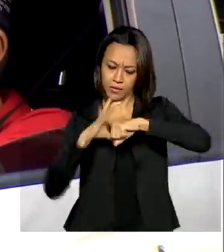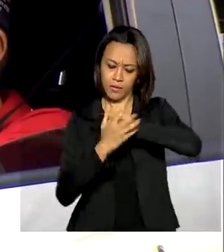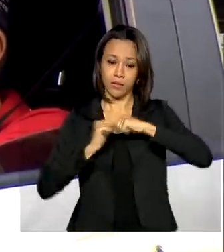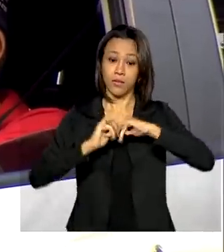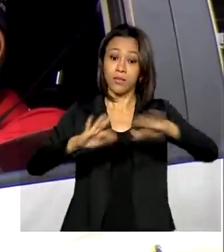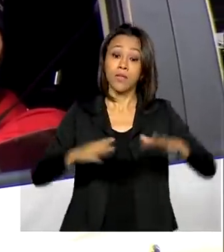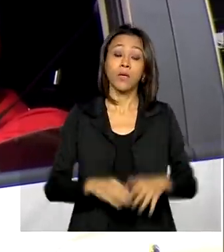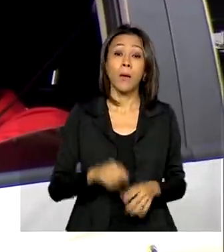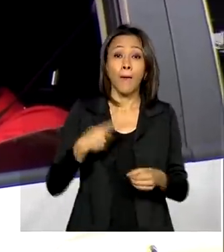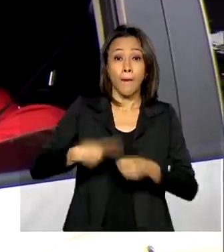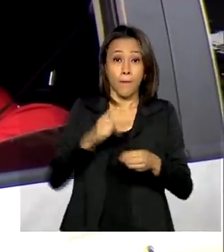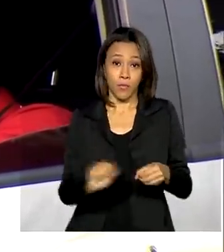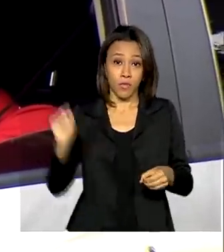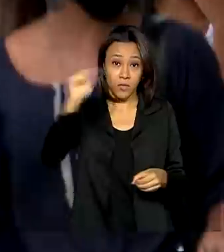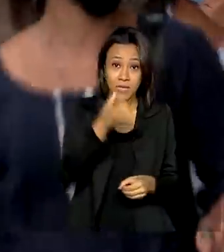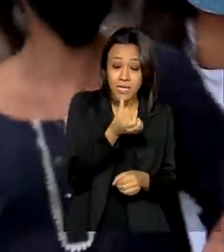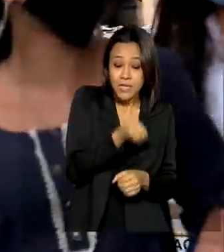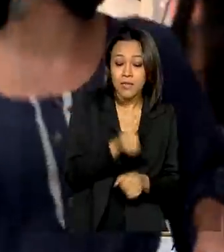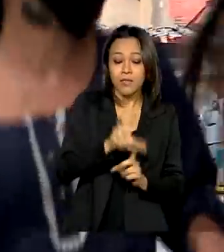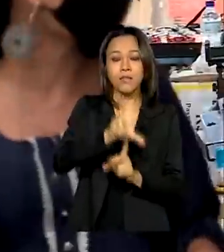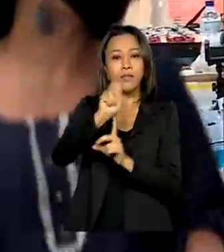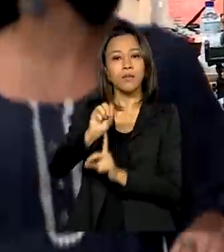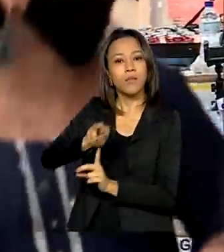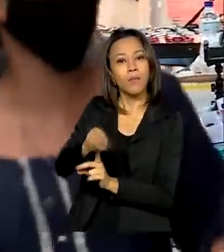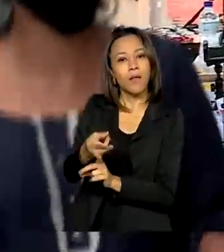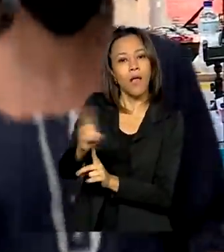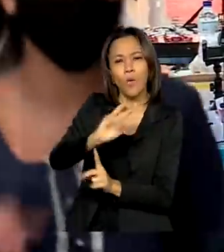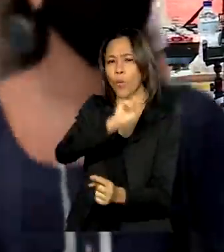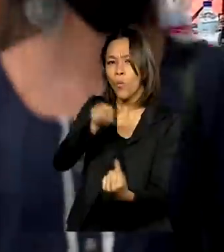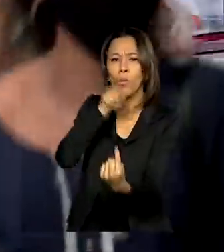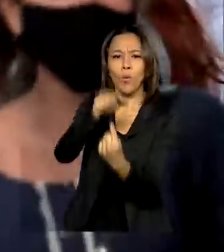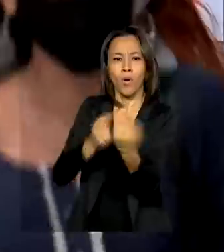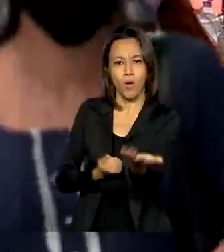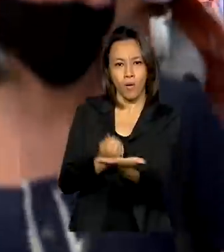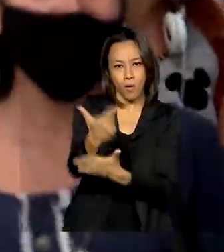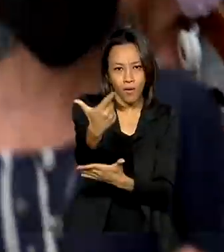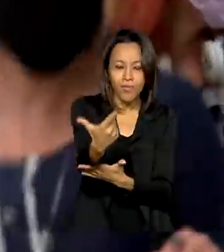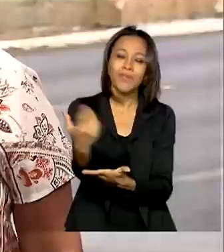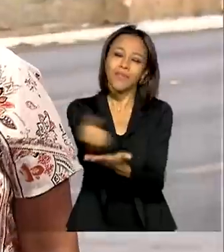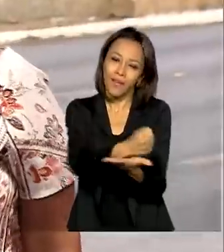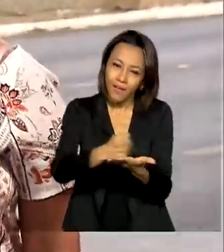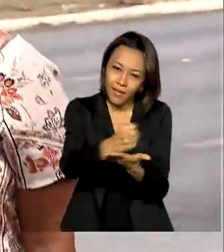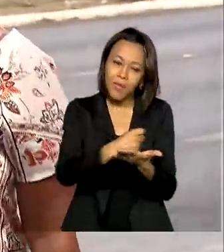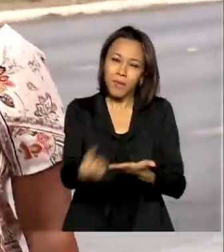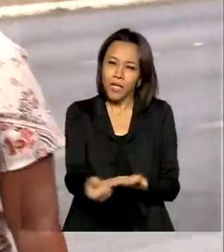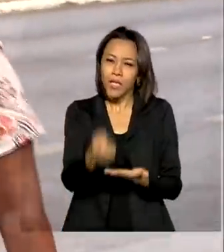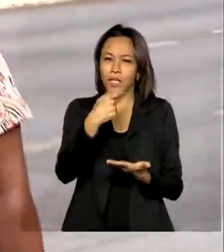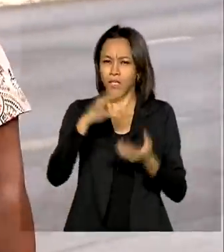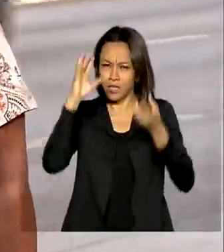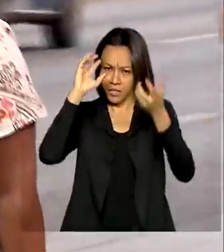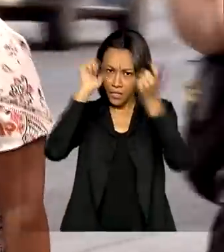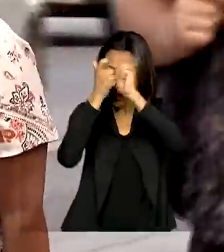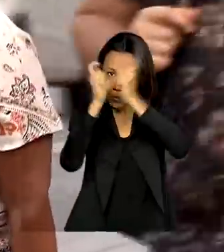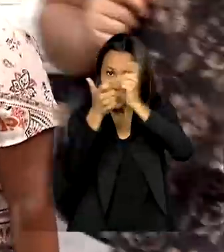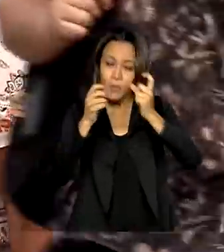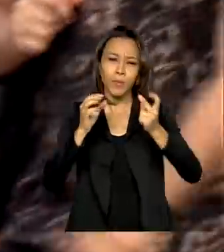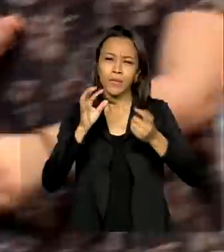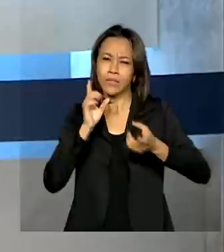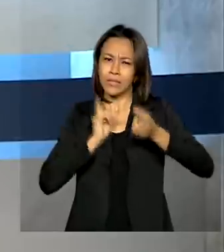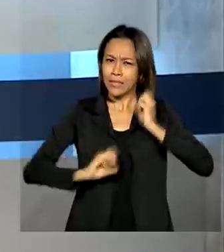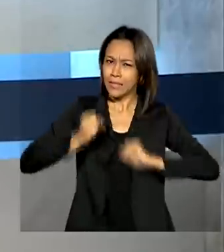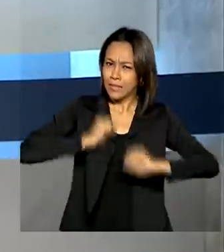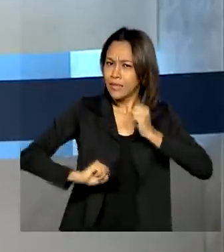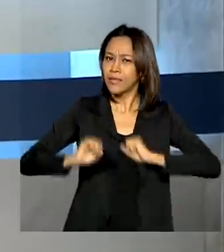650 milhões de reais para compra de medicamentos destinados a transtornos como depressão e ansiedade.